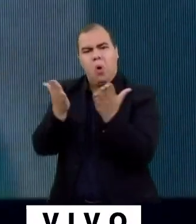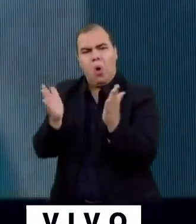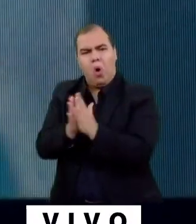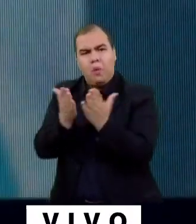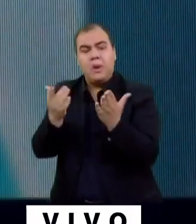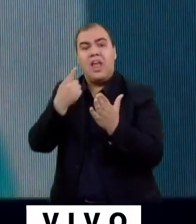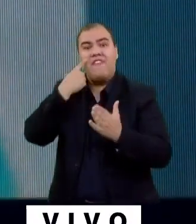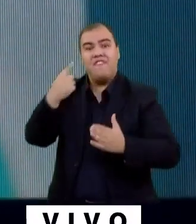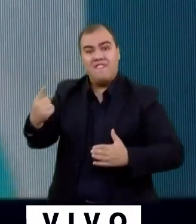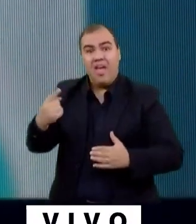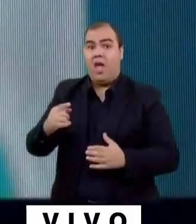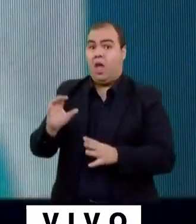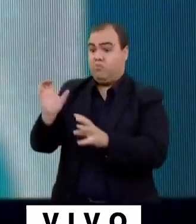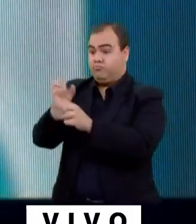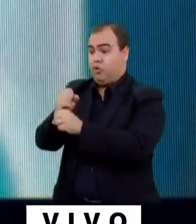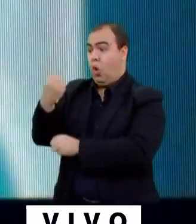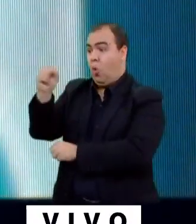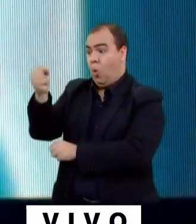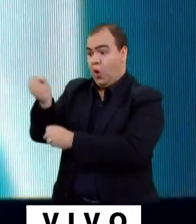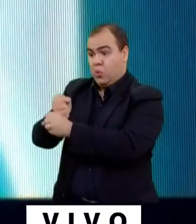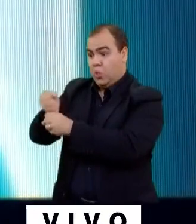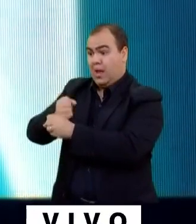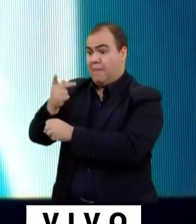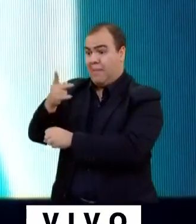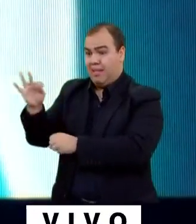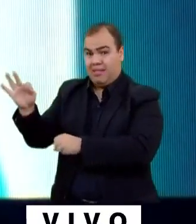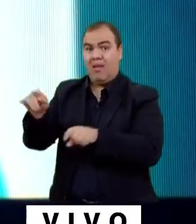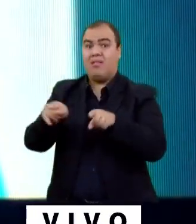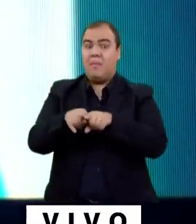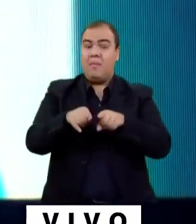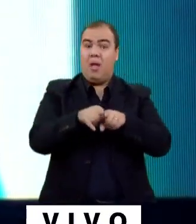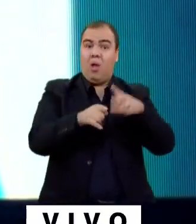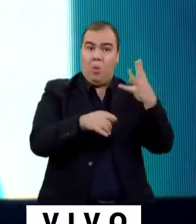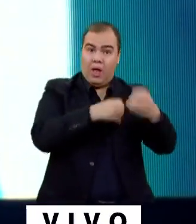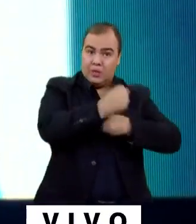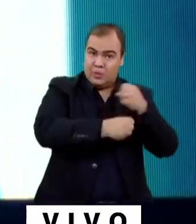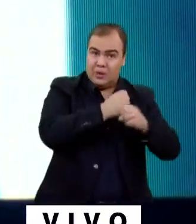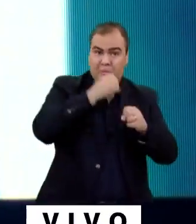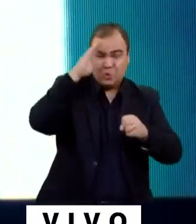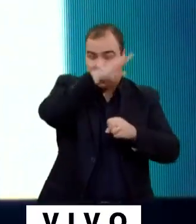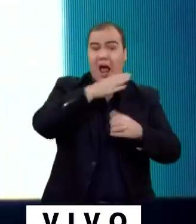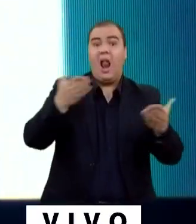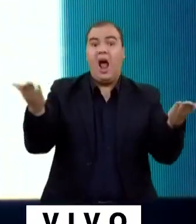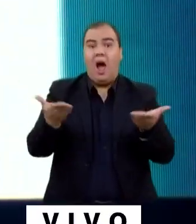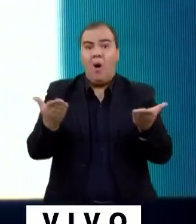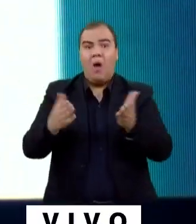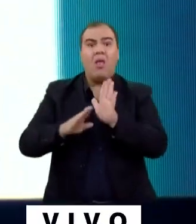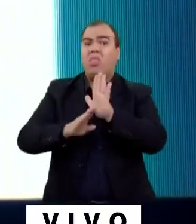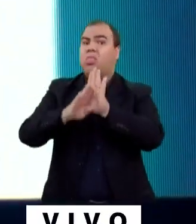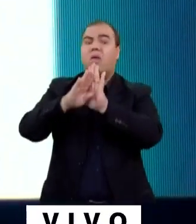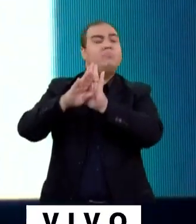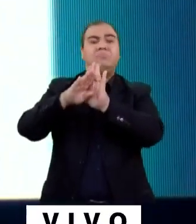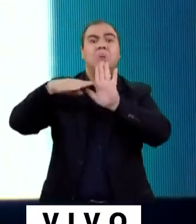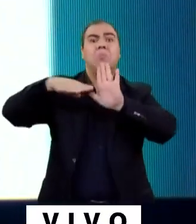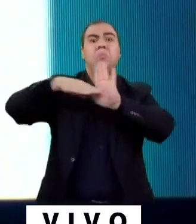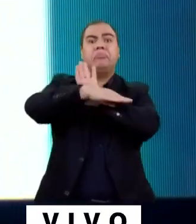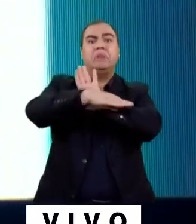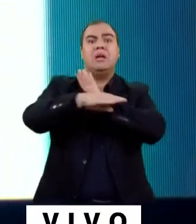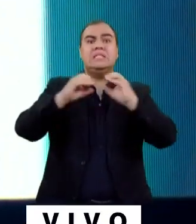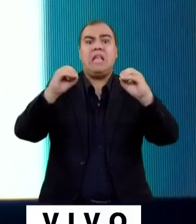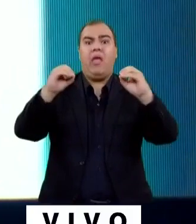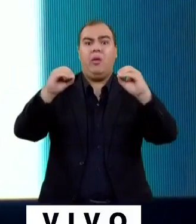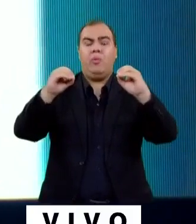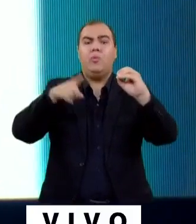de Bolsonaro e 8 de PT, o Brasil tende a crescer zero pela primeira vez em 120 anos. Nós precisamos